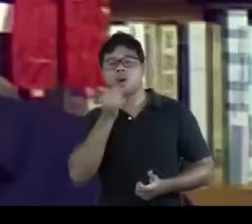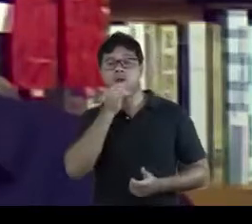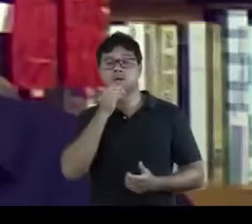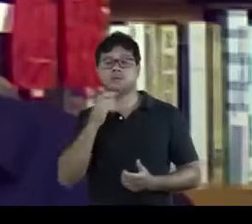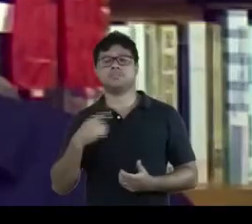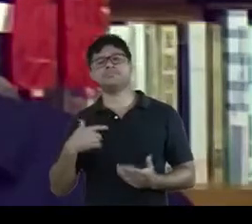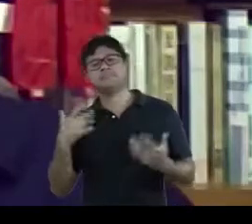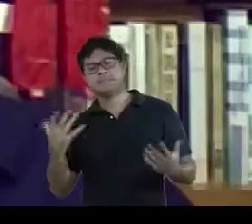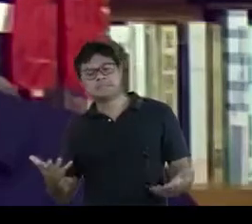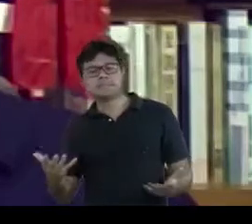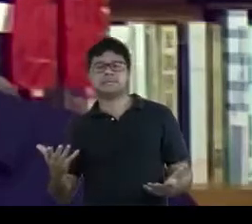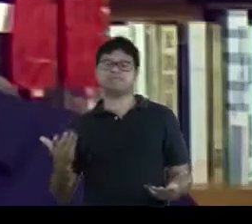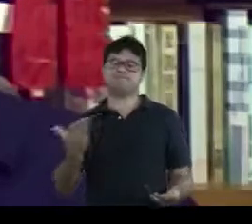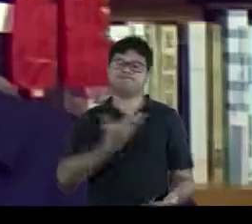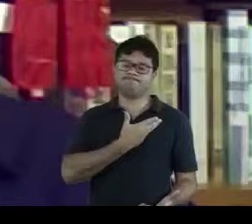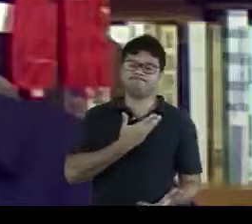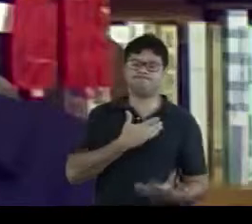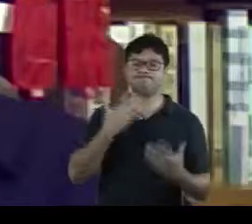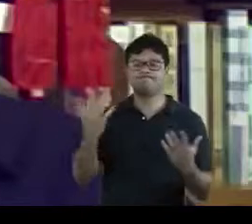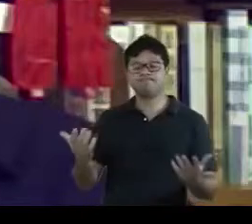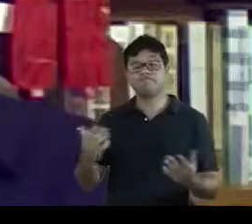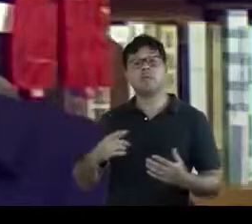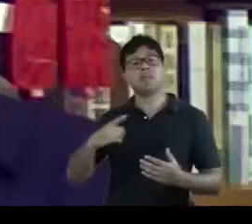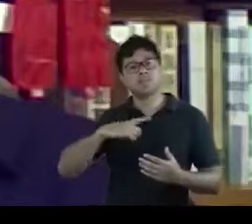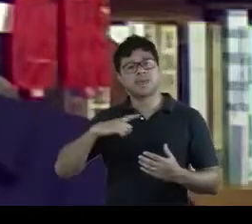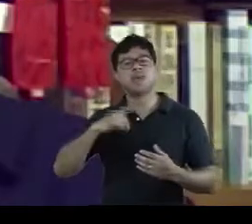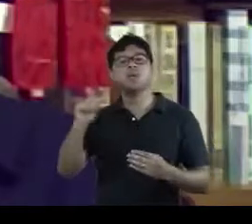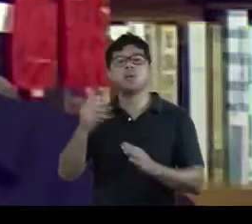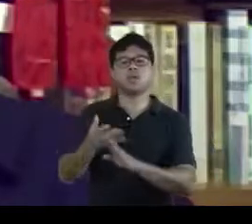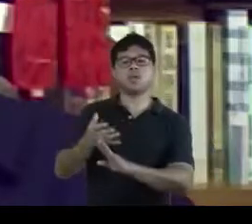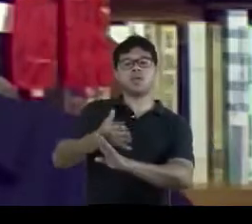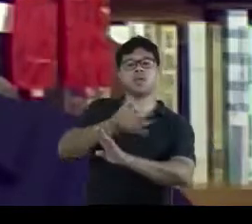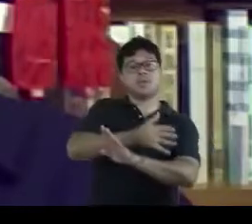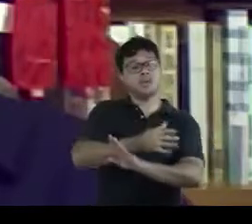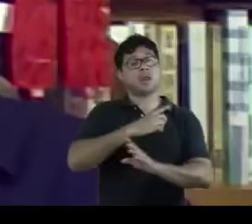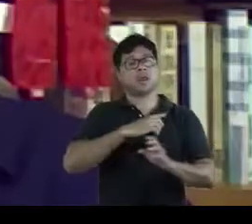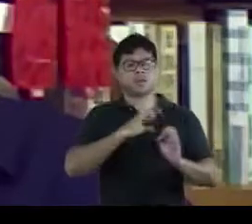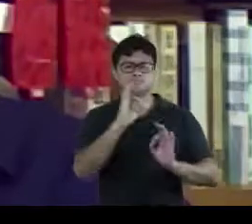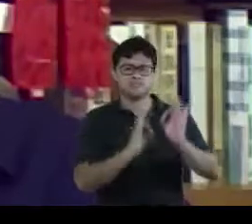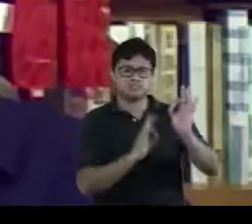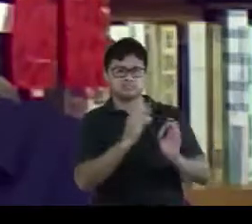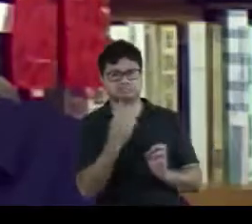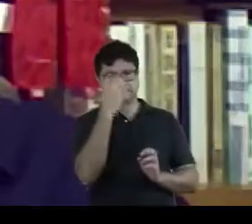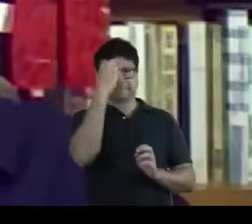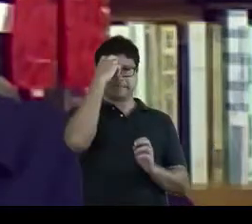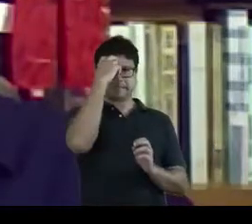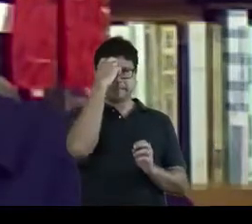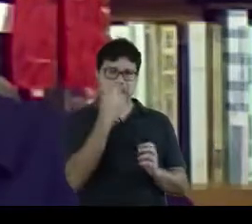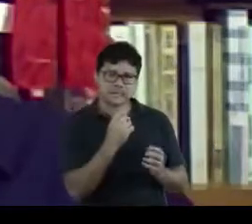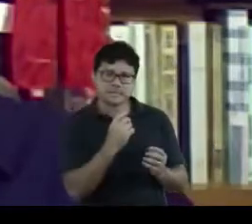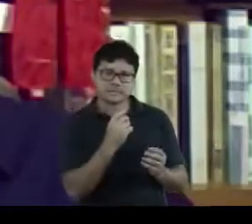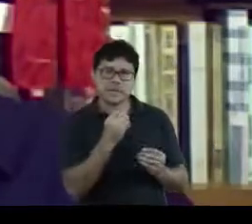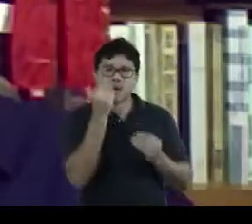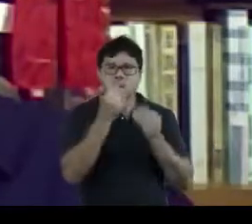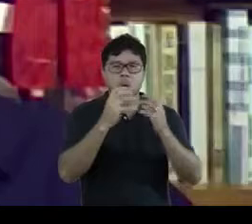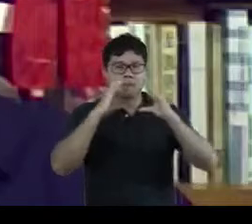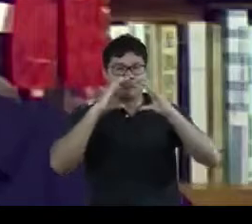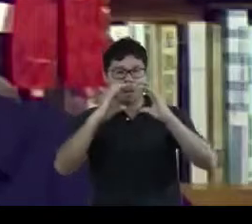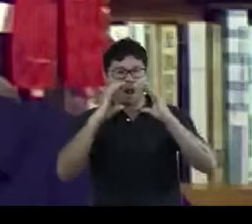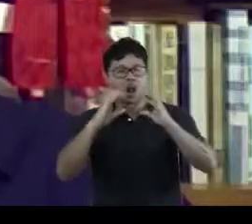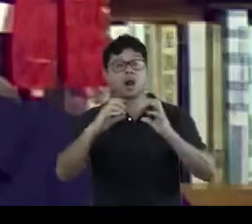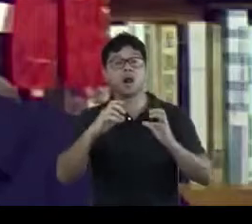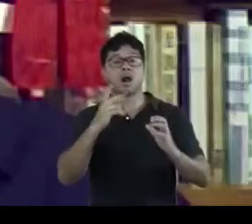elementar, meu caro, tem como pressuposto a construção de um sistema de inteligibilidade, aquele mesmo